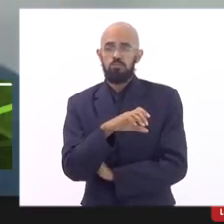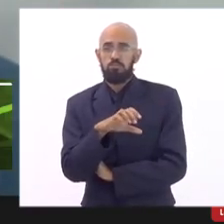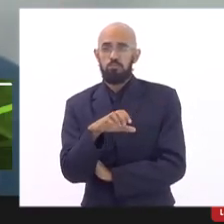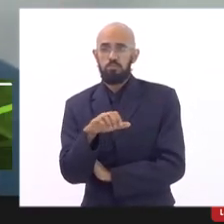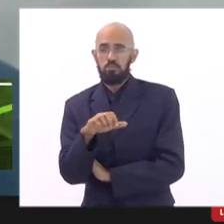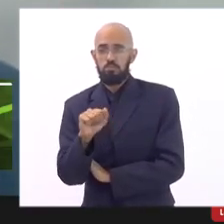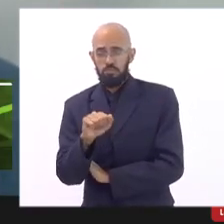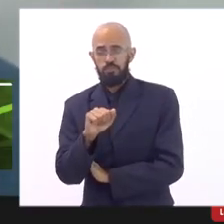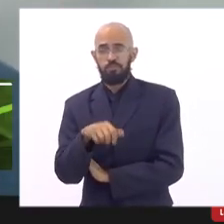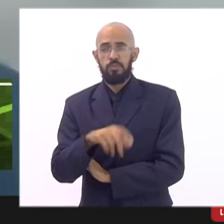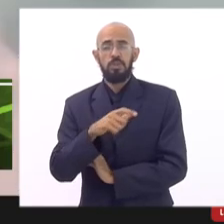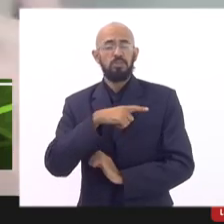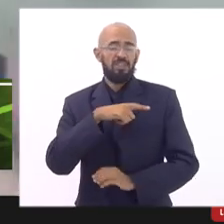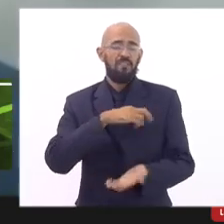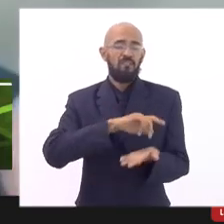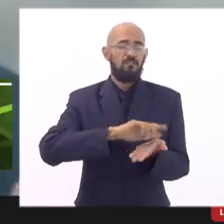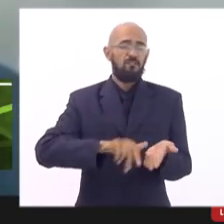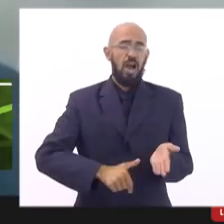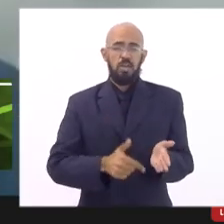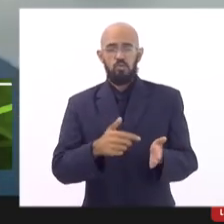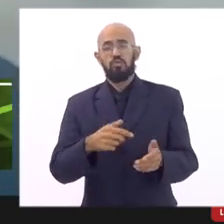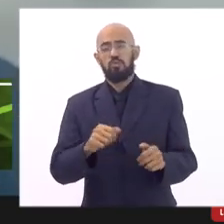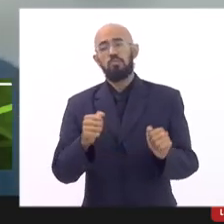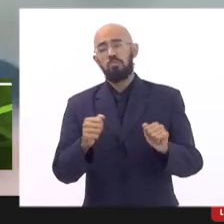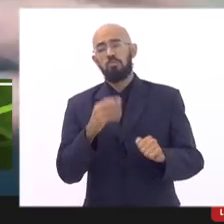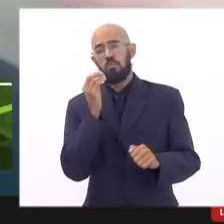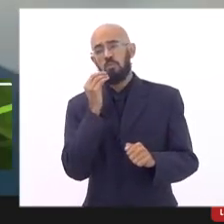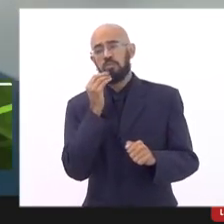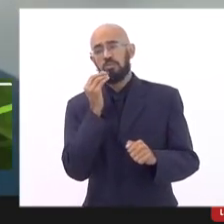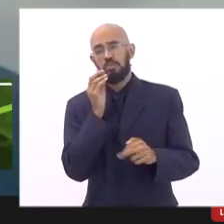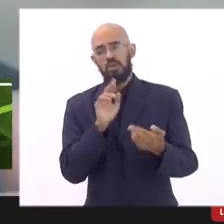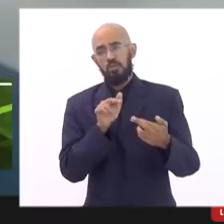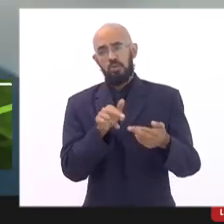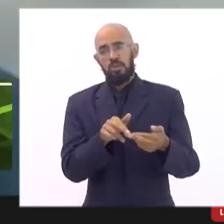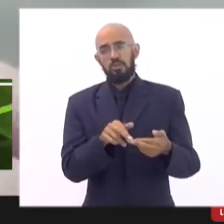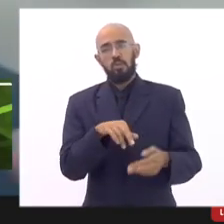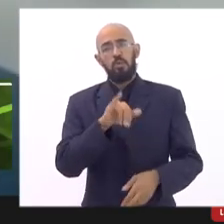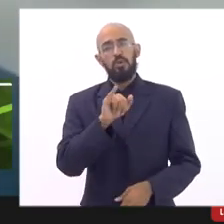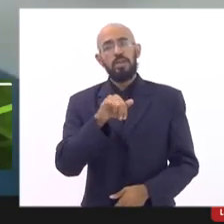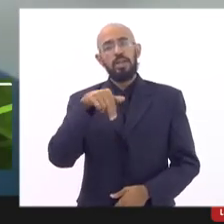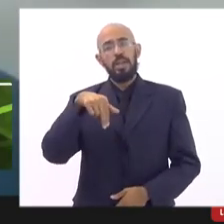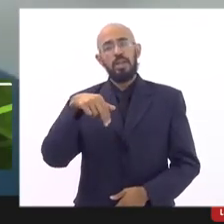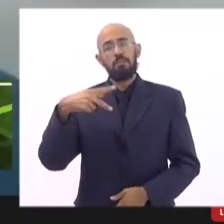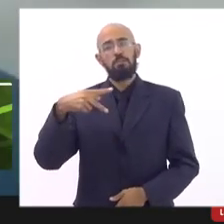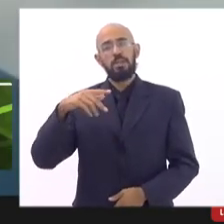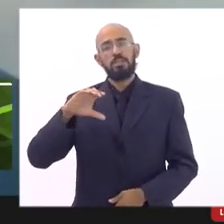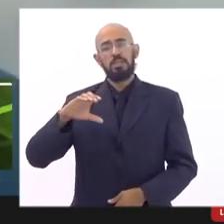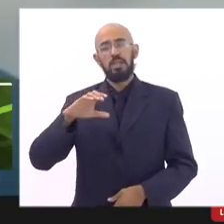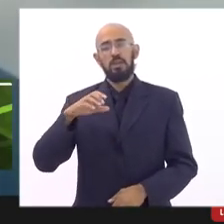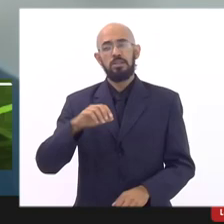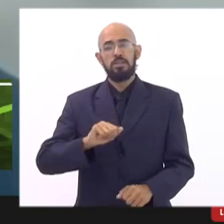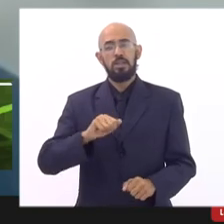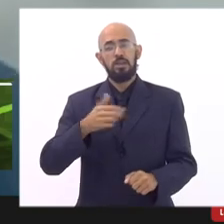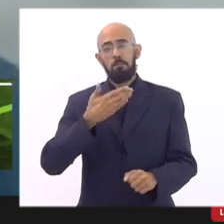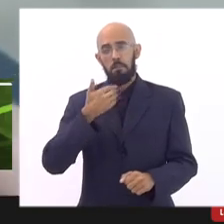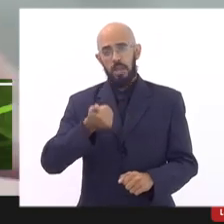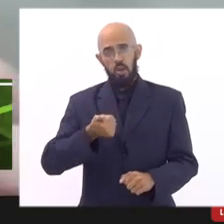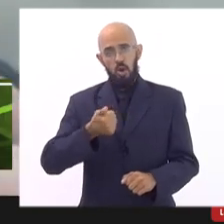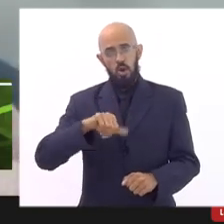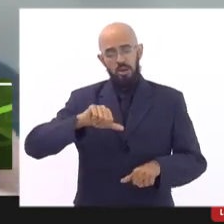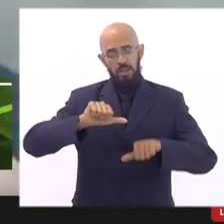INPC IPCA segundo uma breve pesquisa o INPC seria o que melhor refletiria a variação dos alimentos